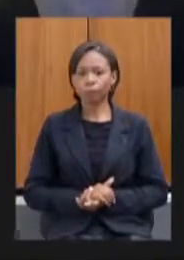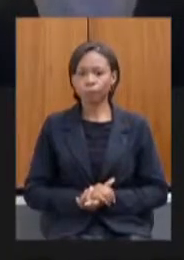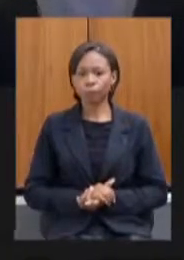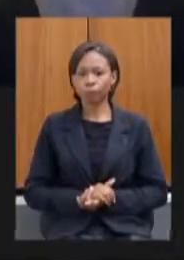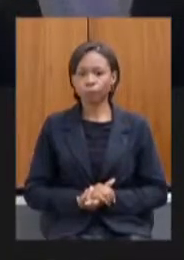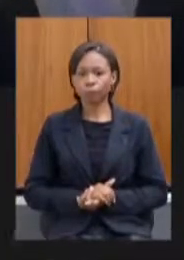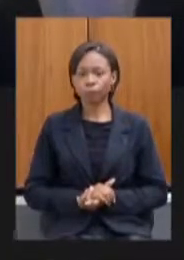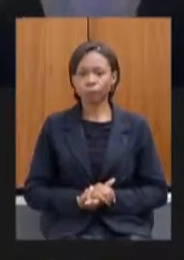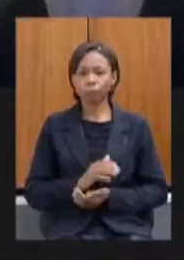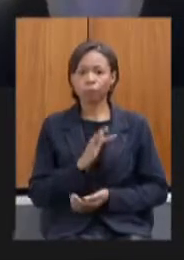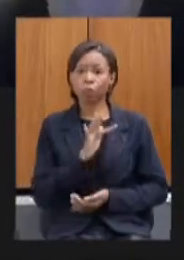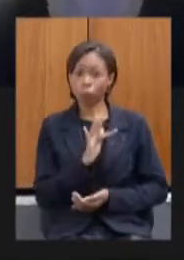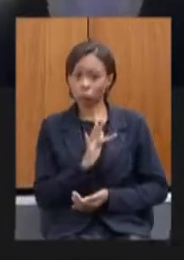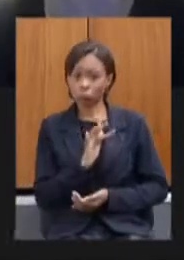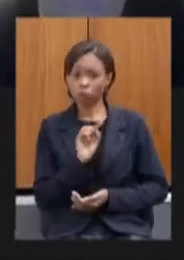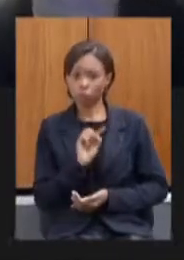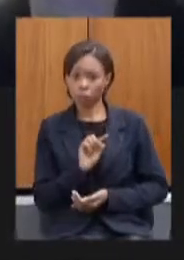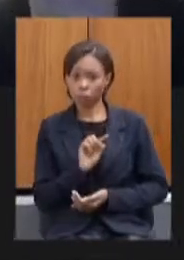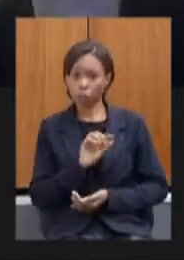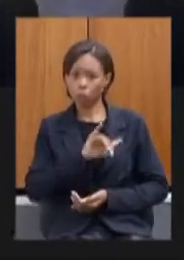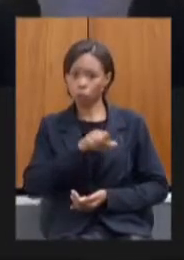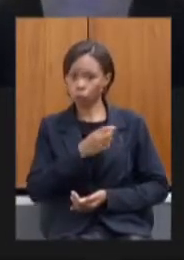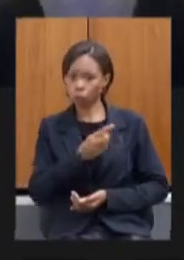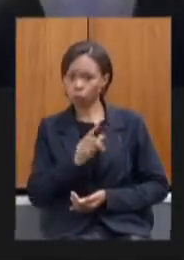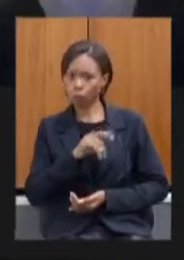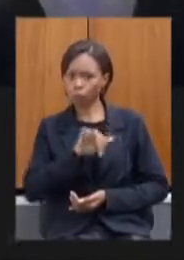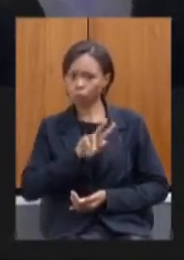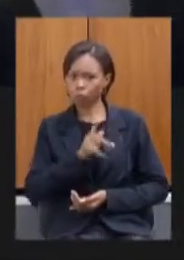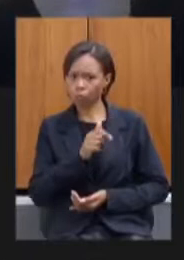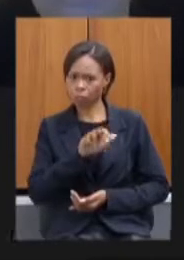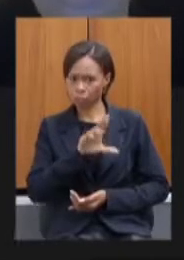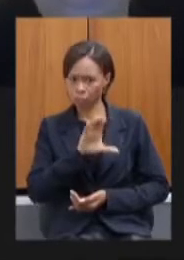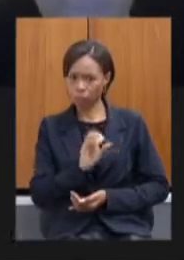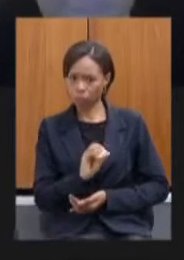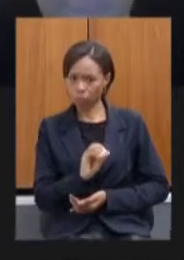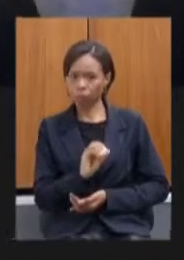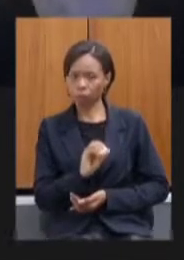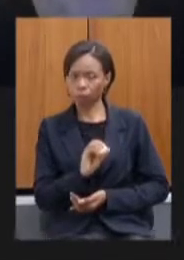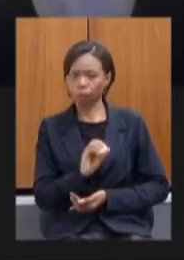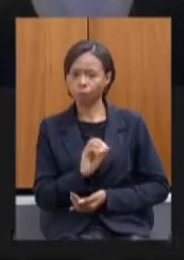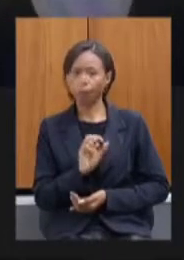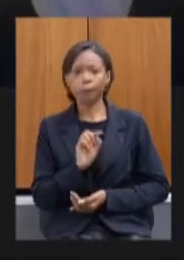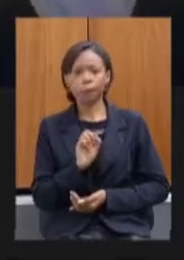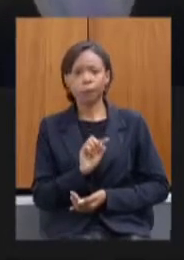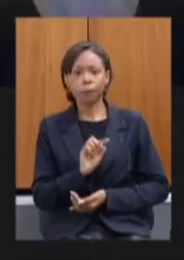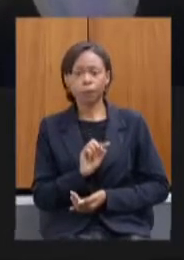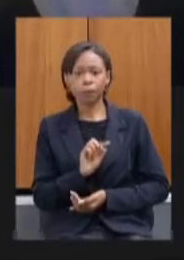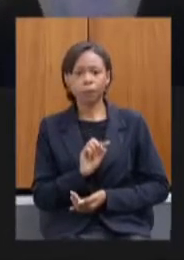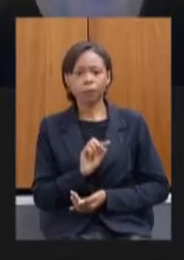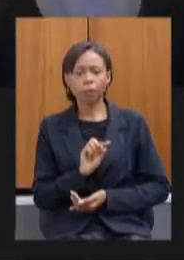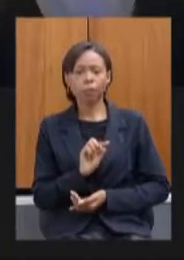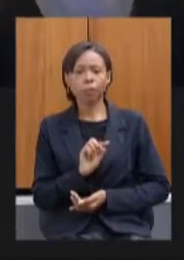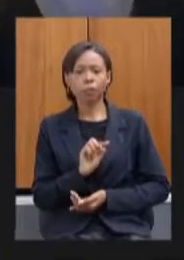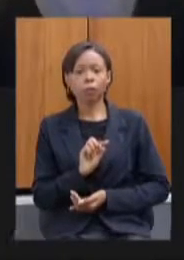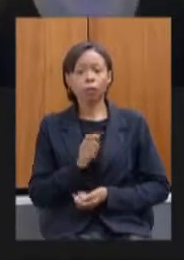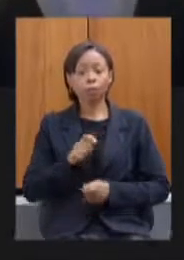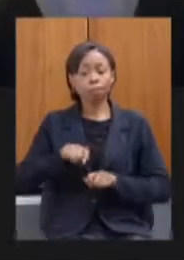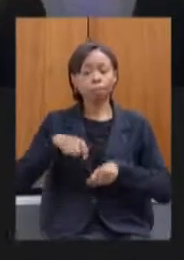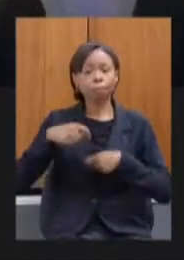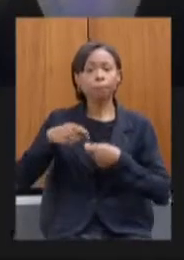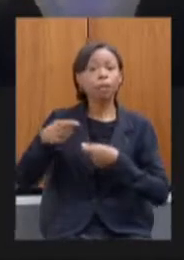fundação João Pinheiro fundação João Pinheiro as seguintes entregas